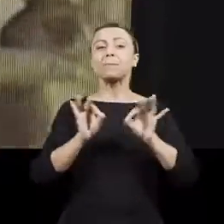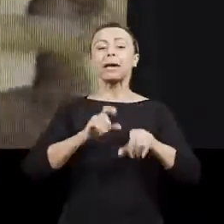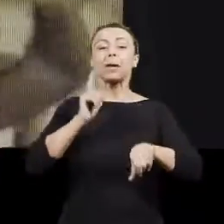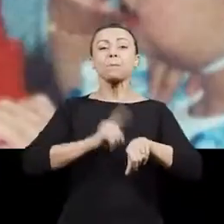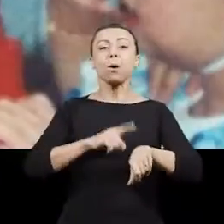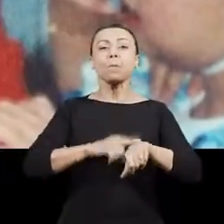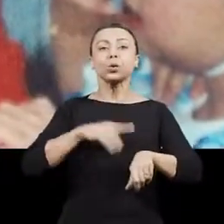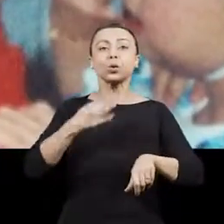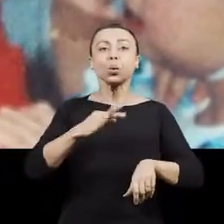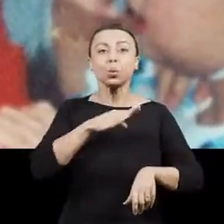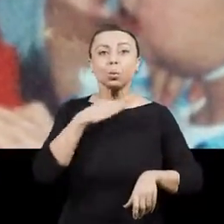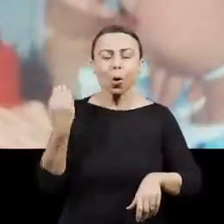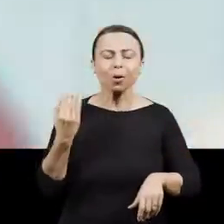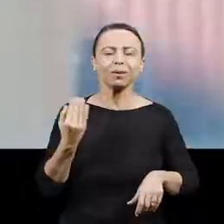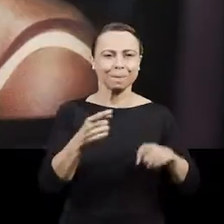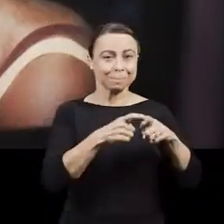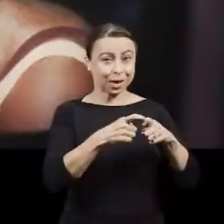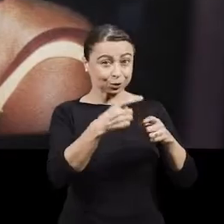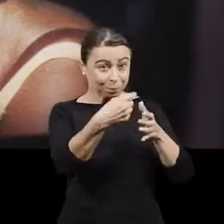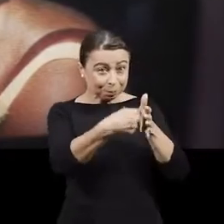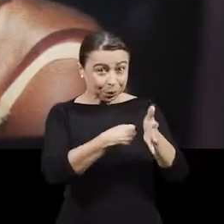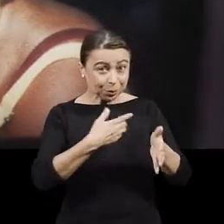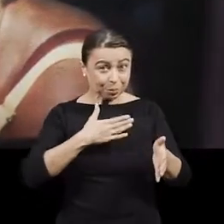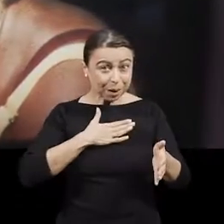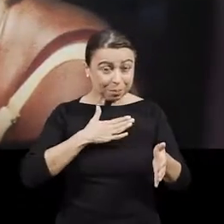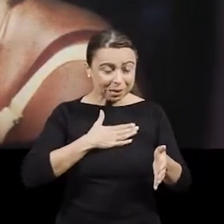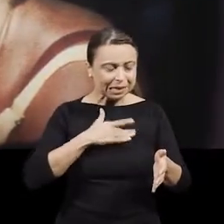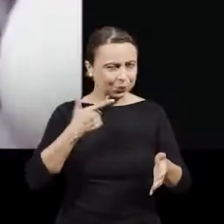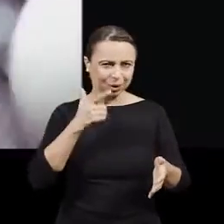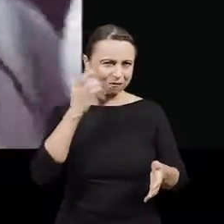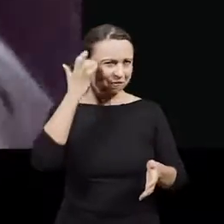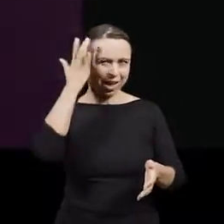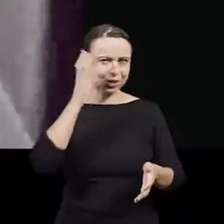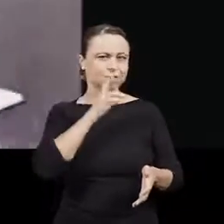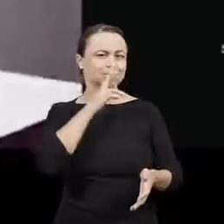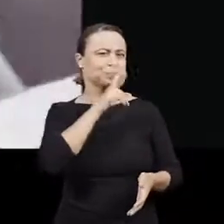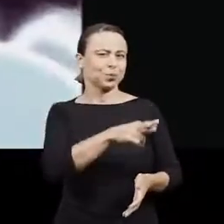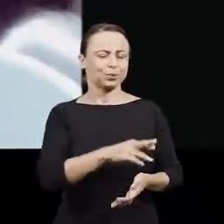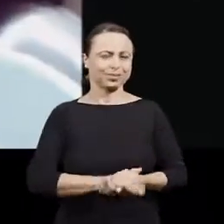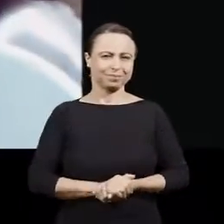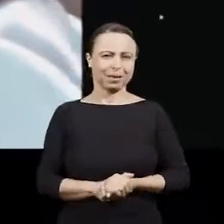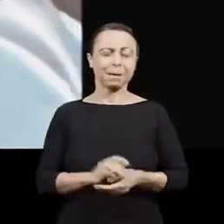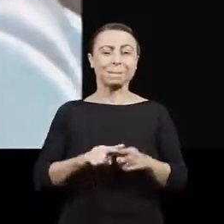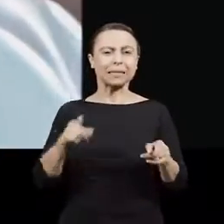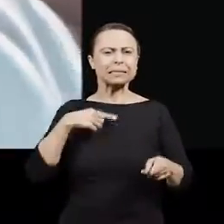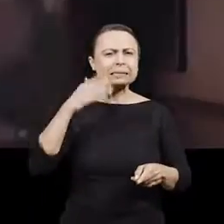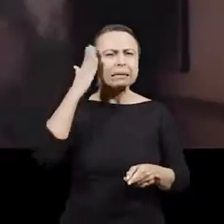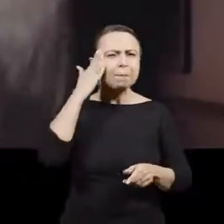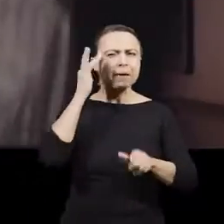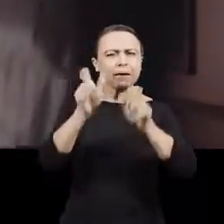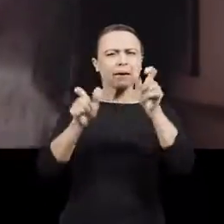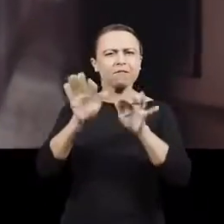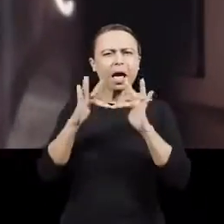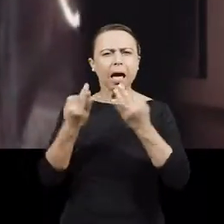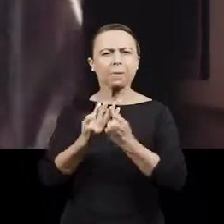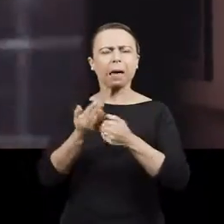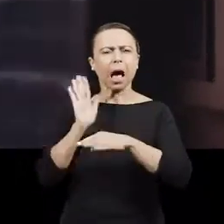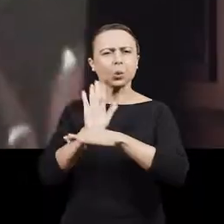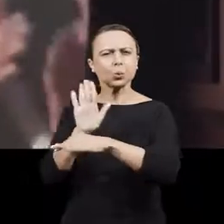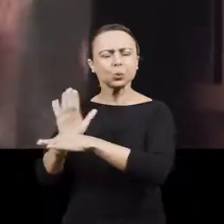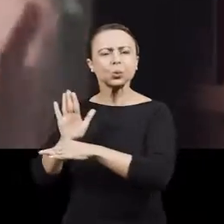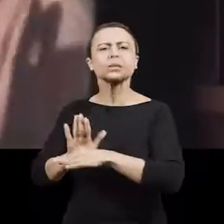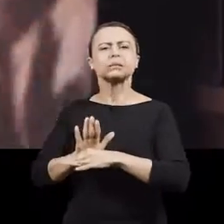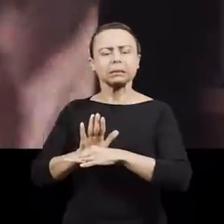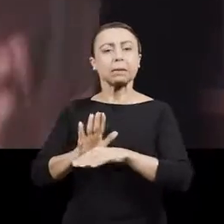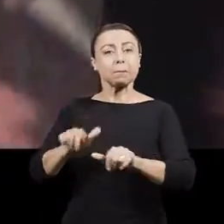gente para aquele momento de dor. Na hora que os médicos perguntaram, não foi fácil decidir. Mas saber que outras